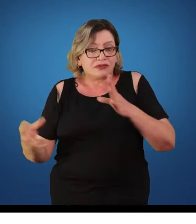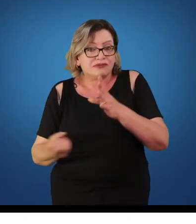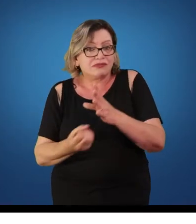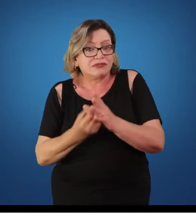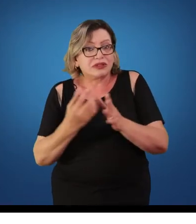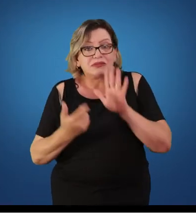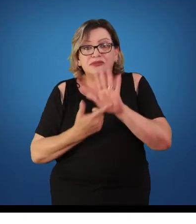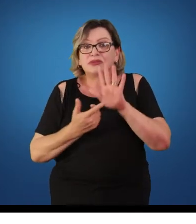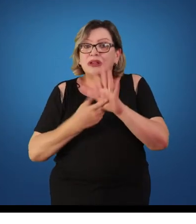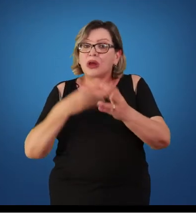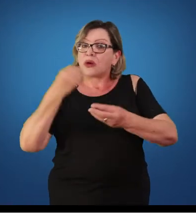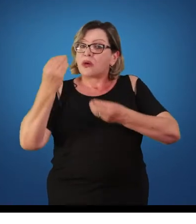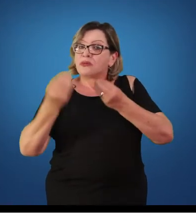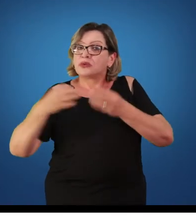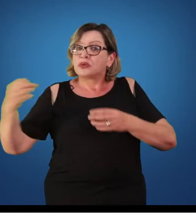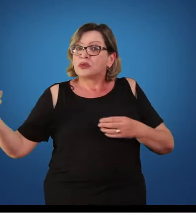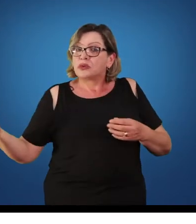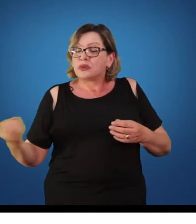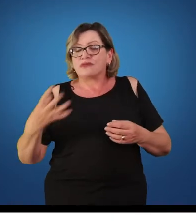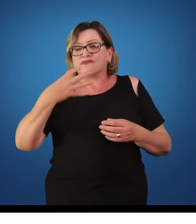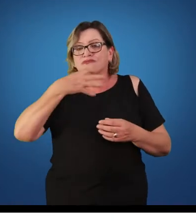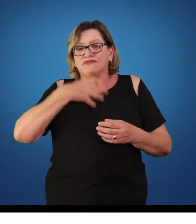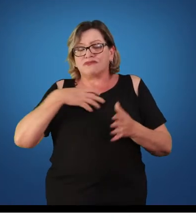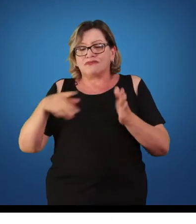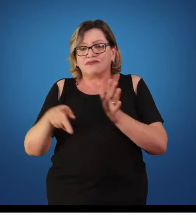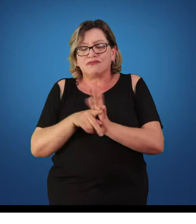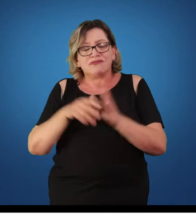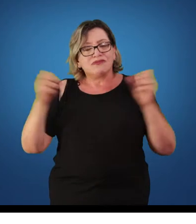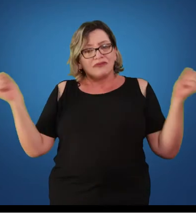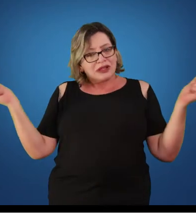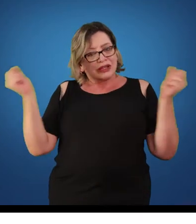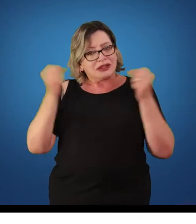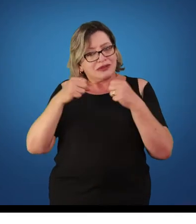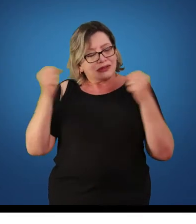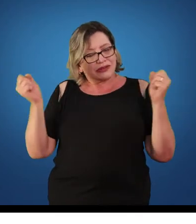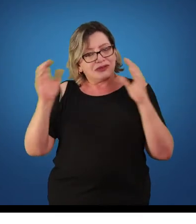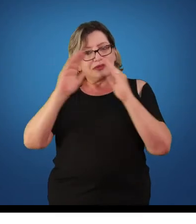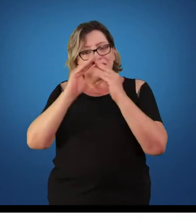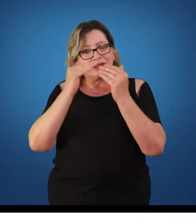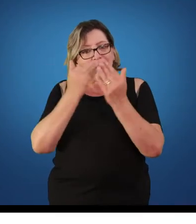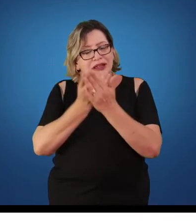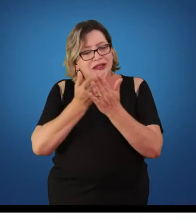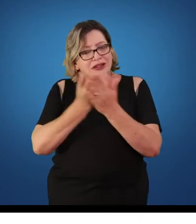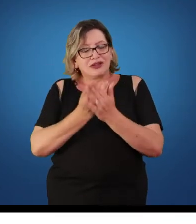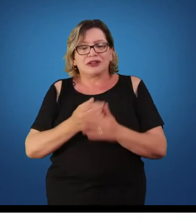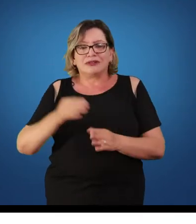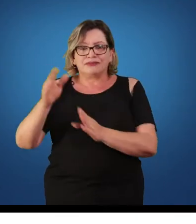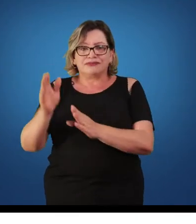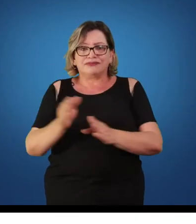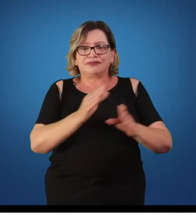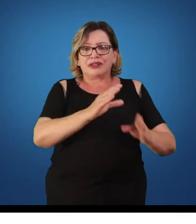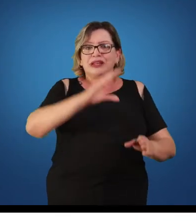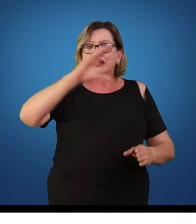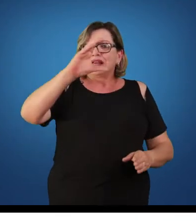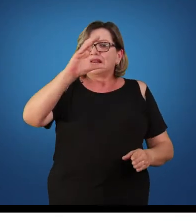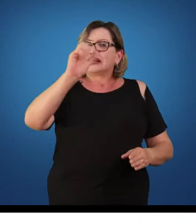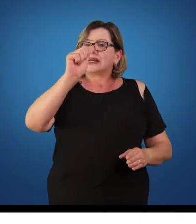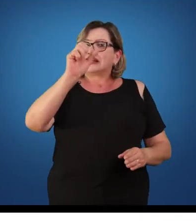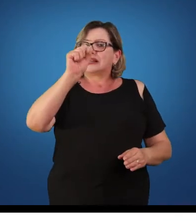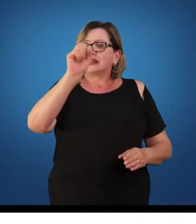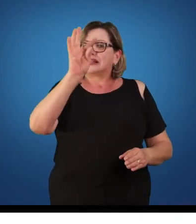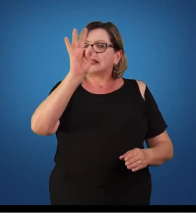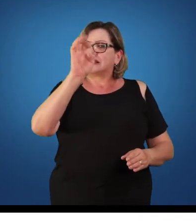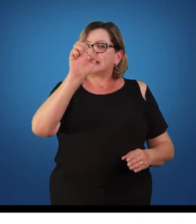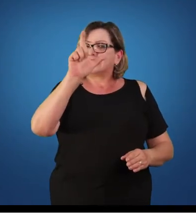para a educação física na escola. Castelana e Filho classificam as abordagens em propositivas e